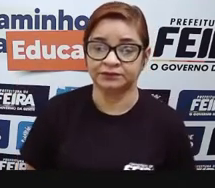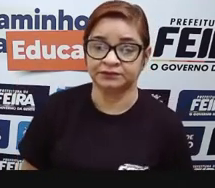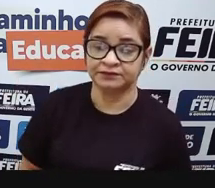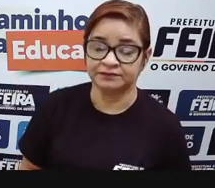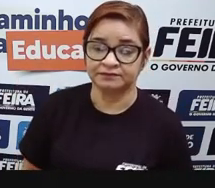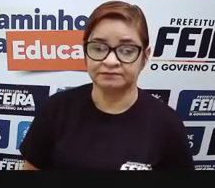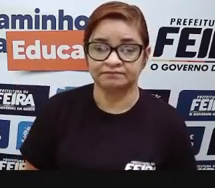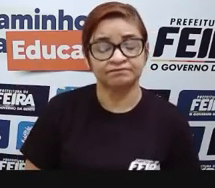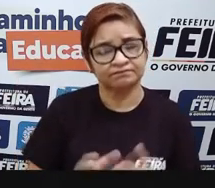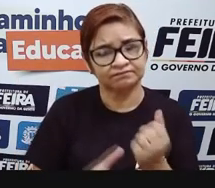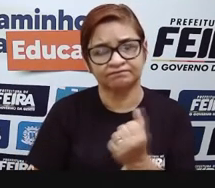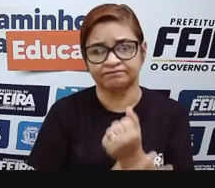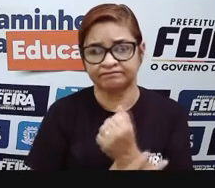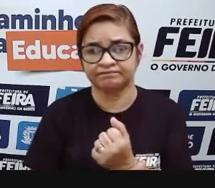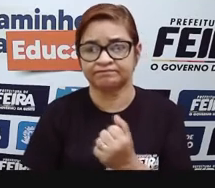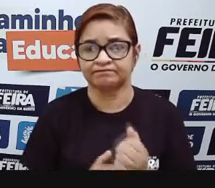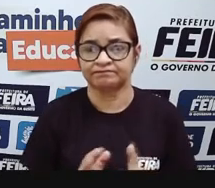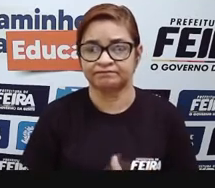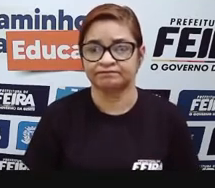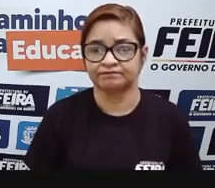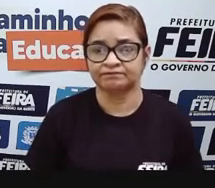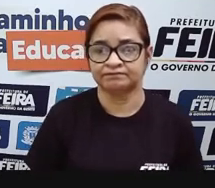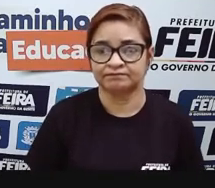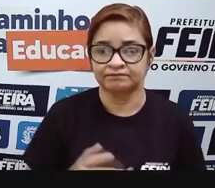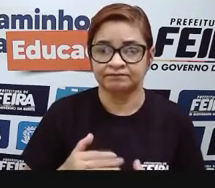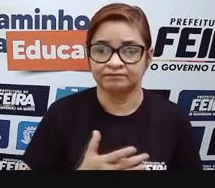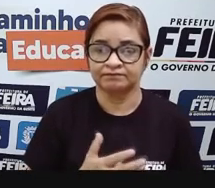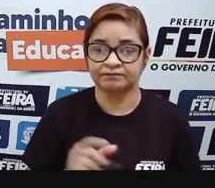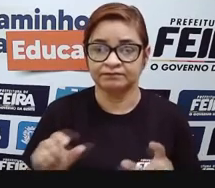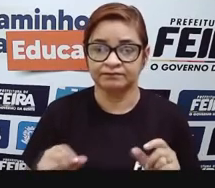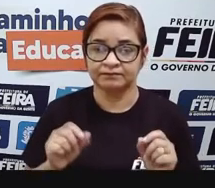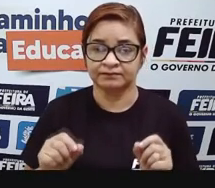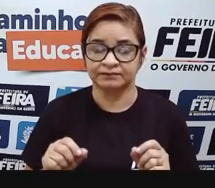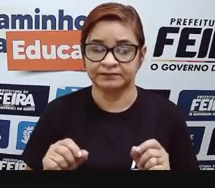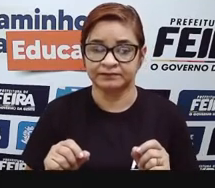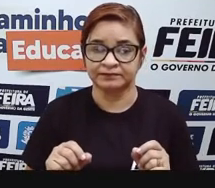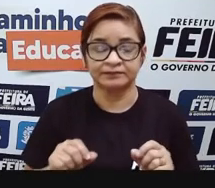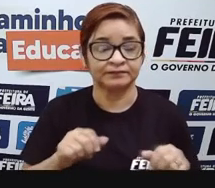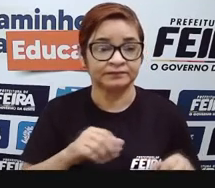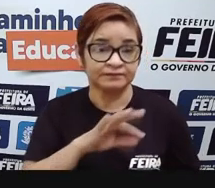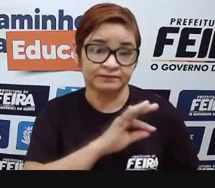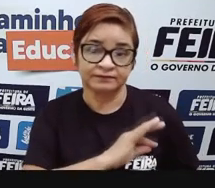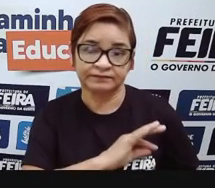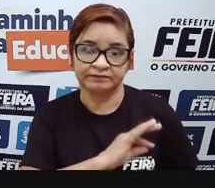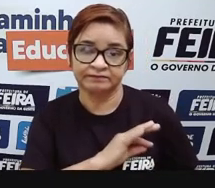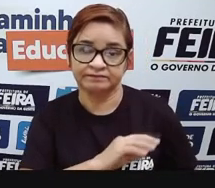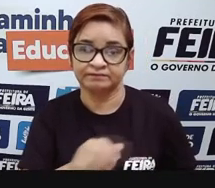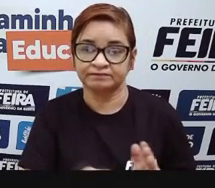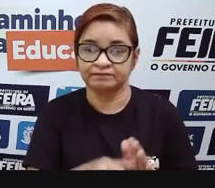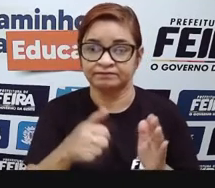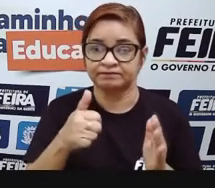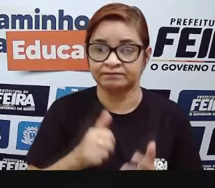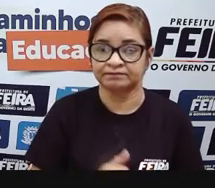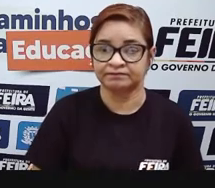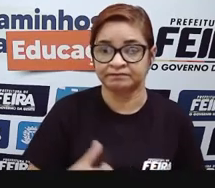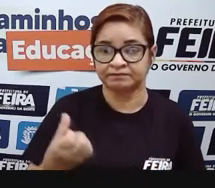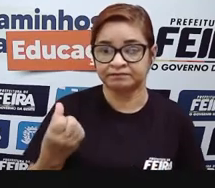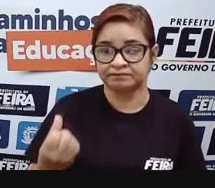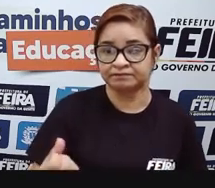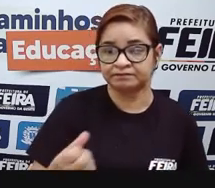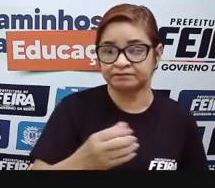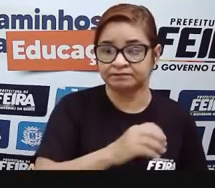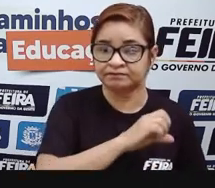Segurança. O sistema de segurança da cidade conta com o primeiro batalhão de polícia militar distribuídos em seis companhias